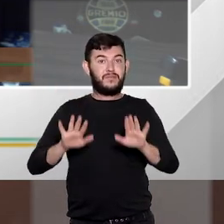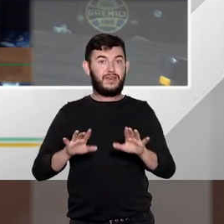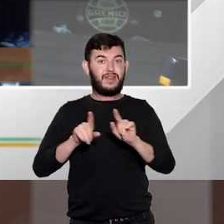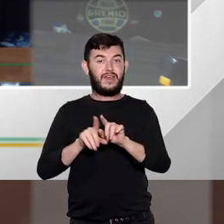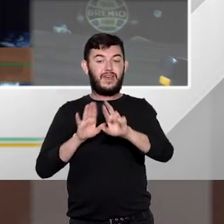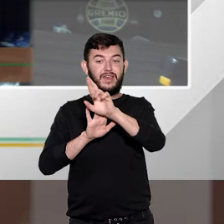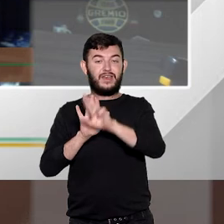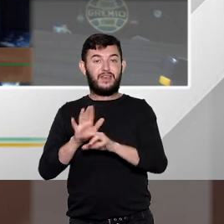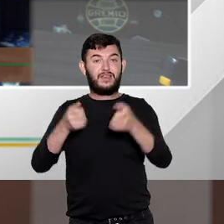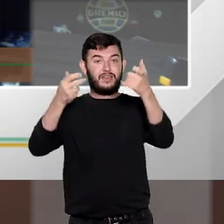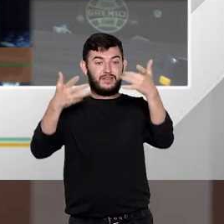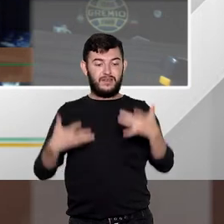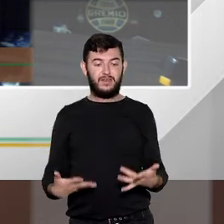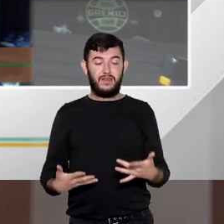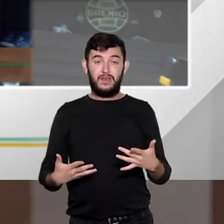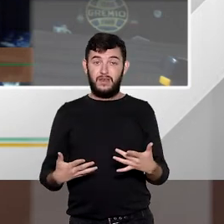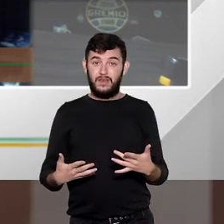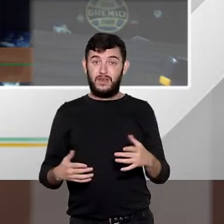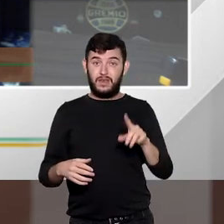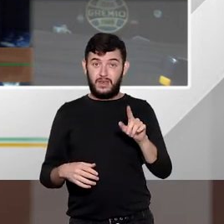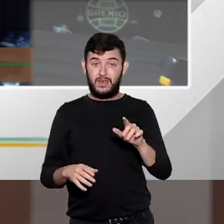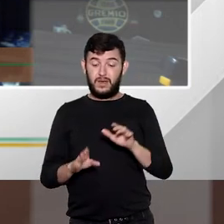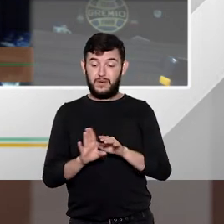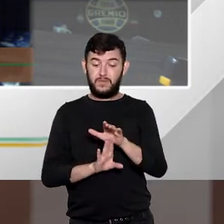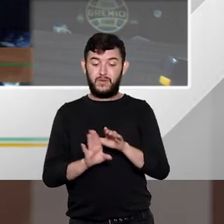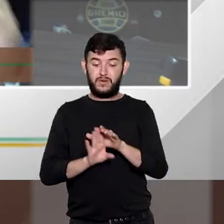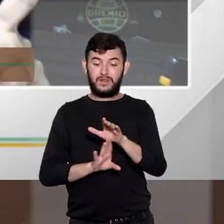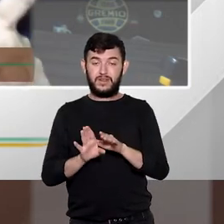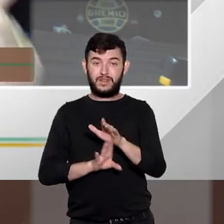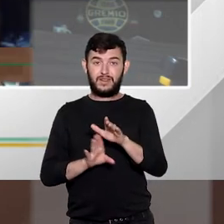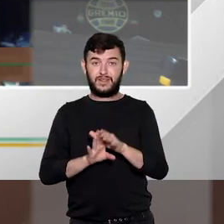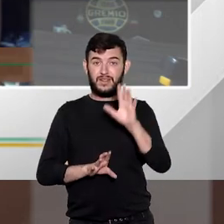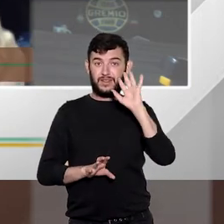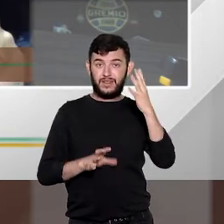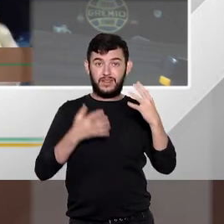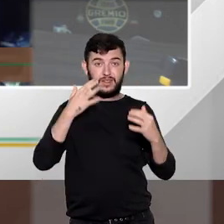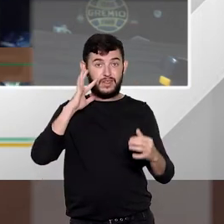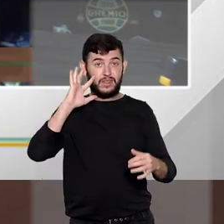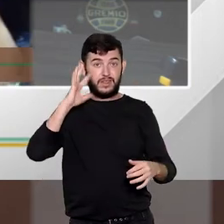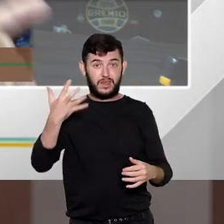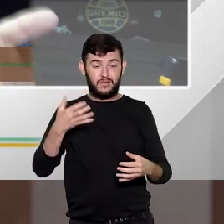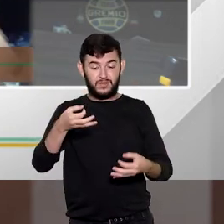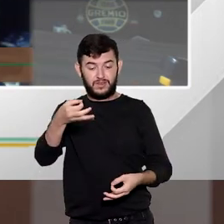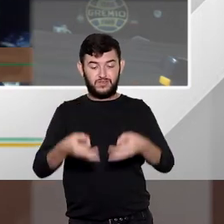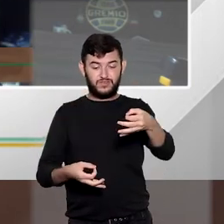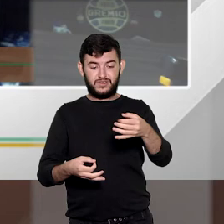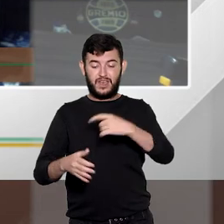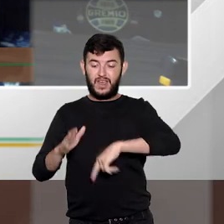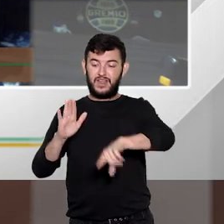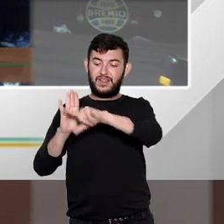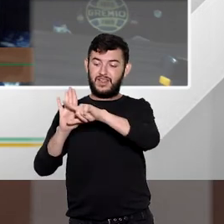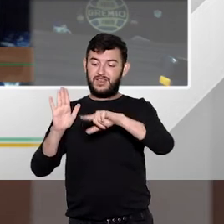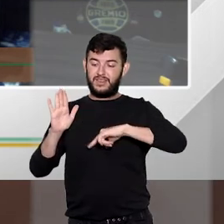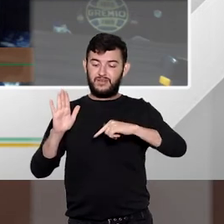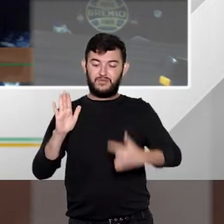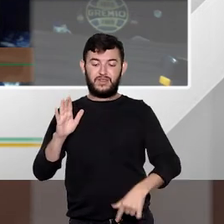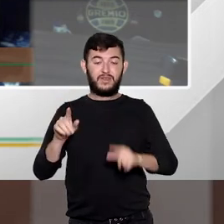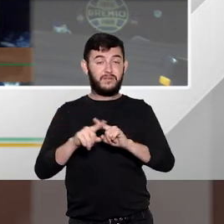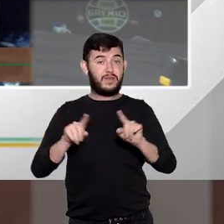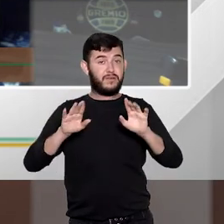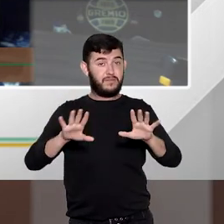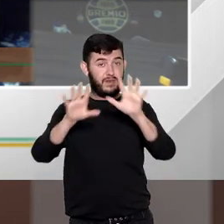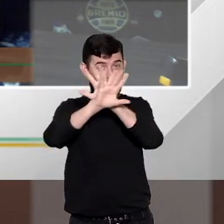sim vejo que isso é uma orientação jurisprudencial não está na lei não está na lei isso o STJ o STF que